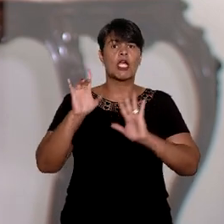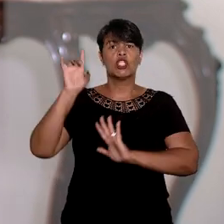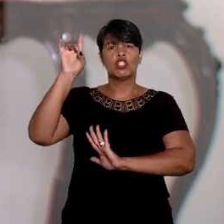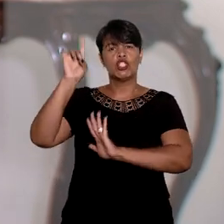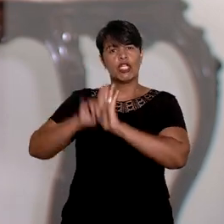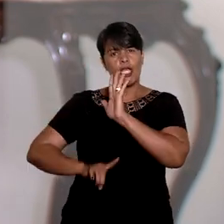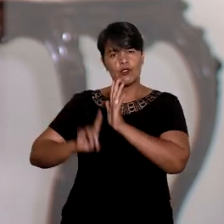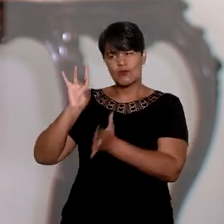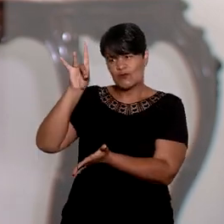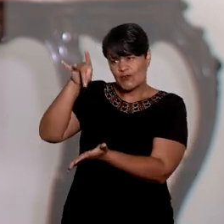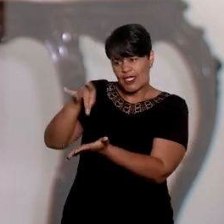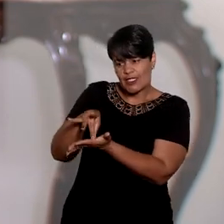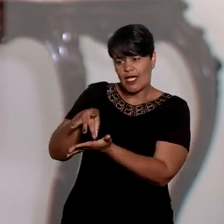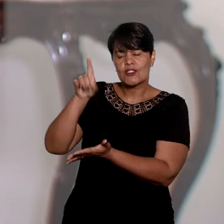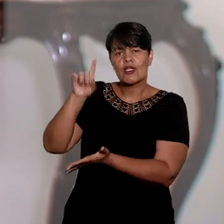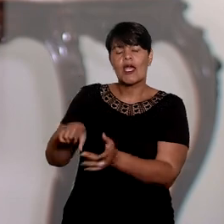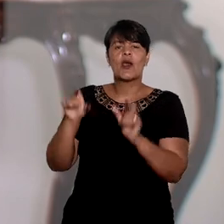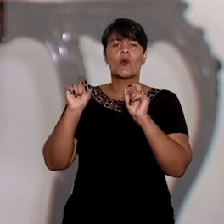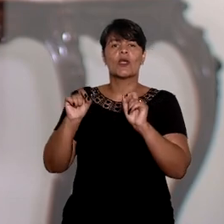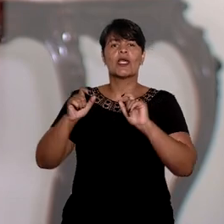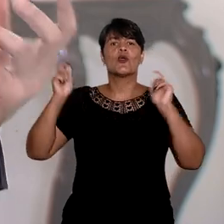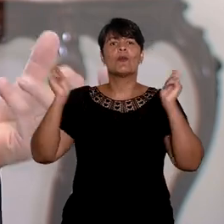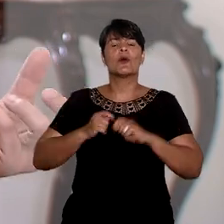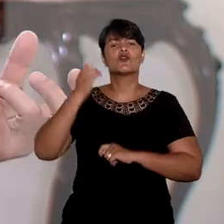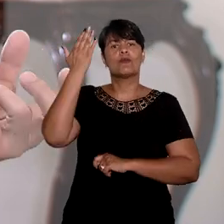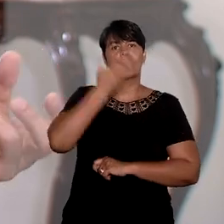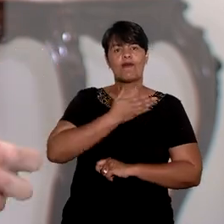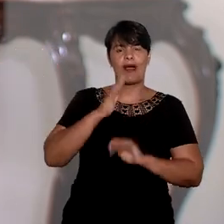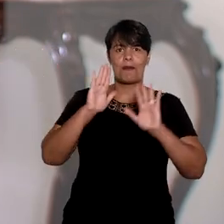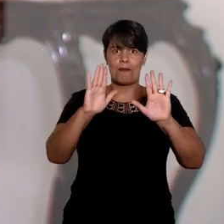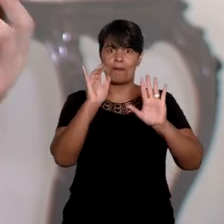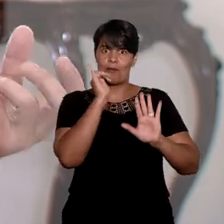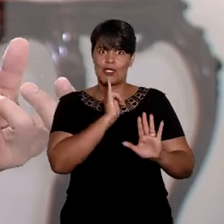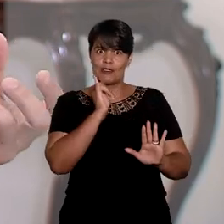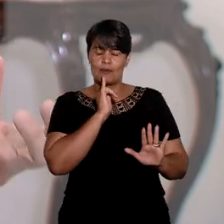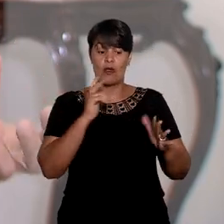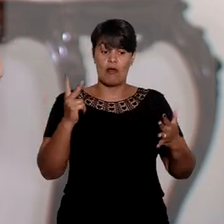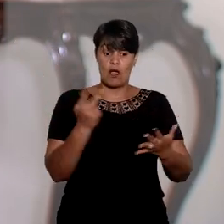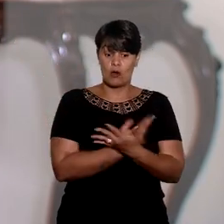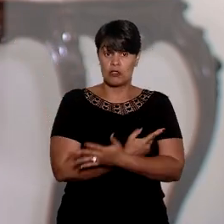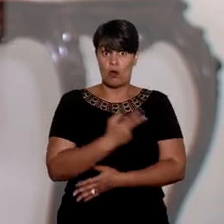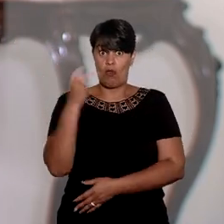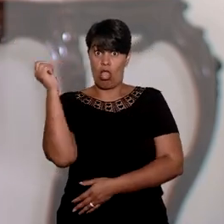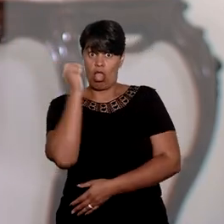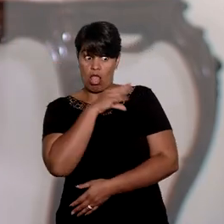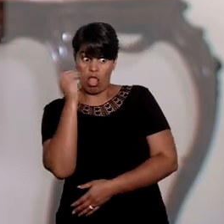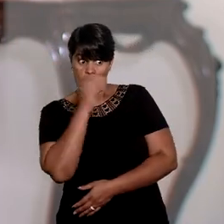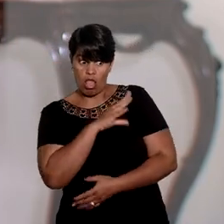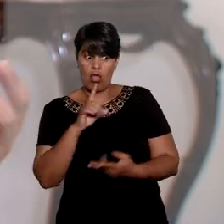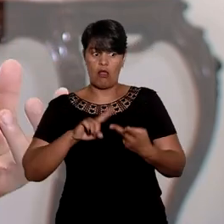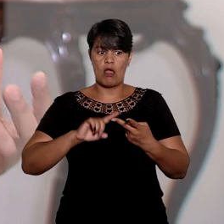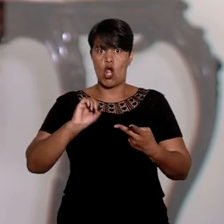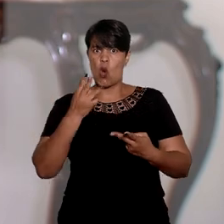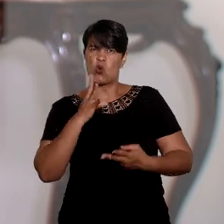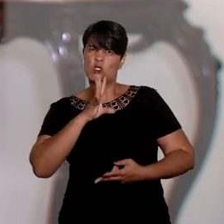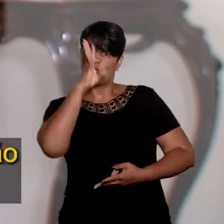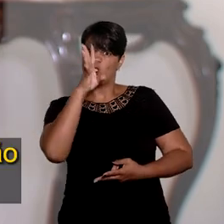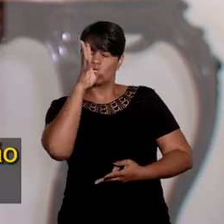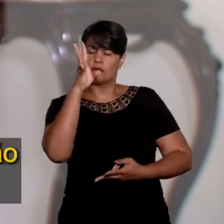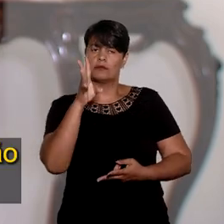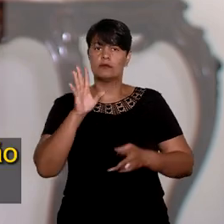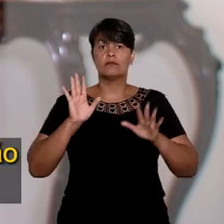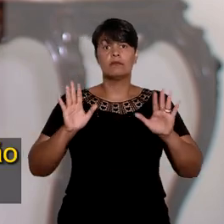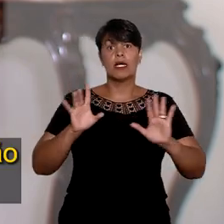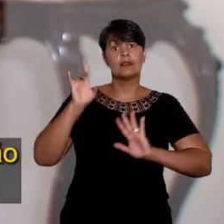certo é aquele que é possível provar de plano. Houve uma violação ou uma potencial violação e aquele direito é